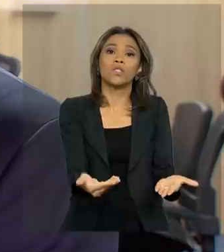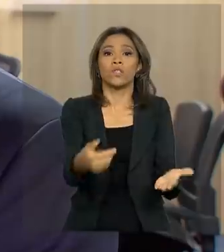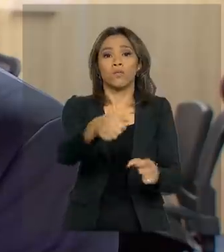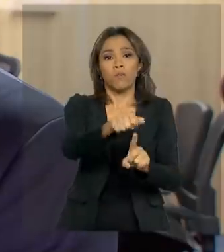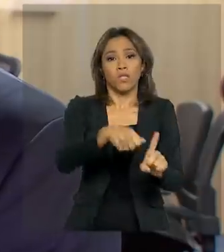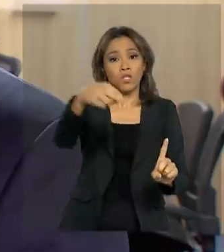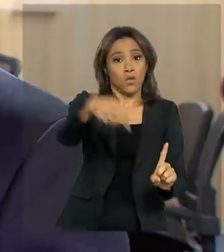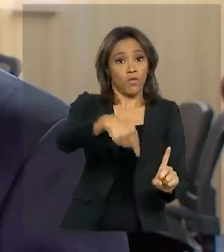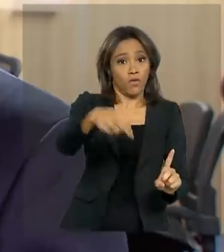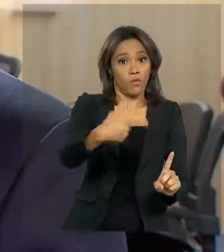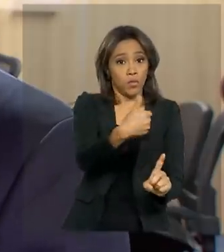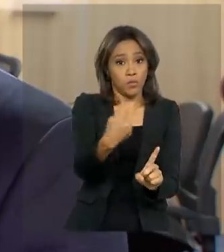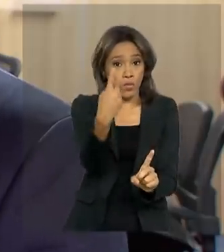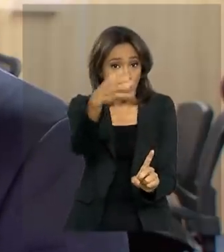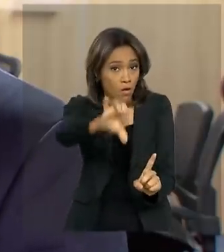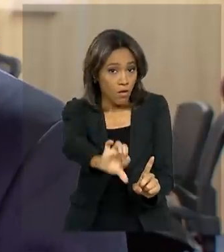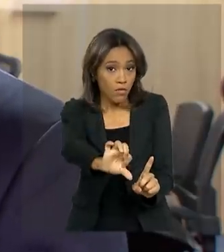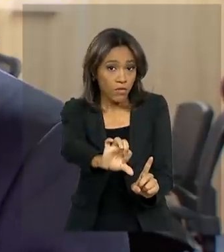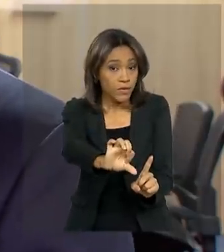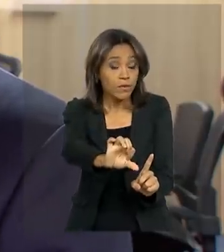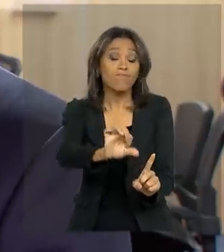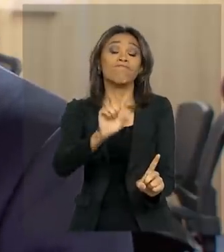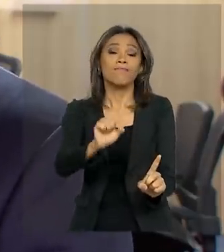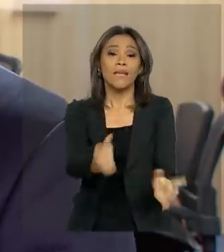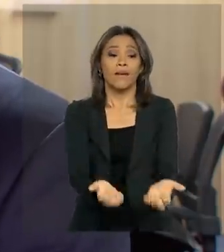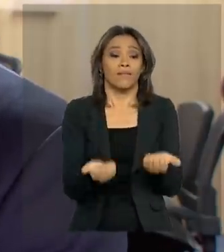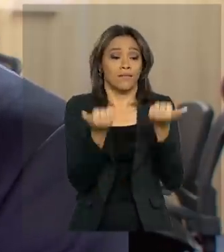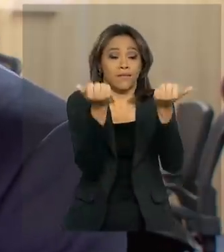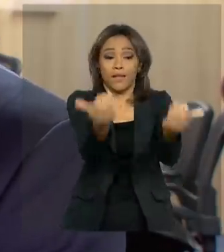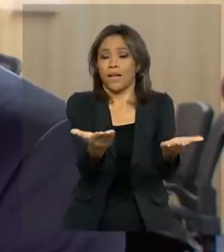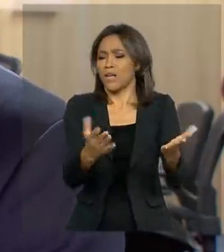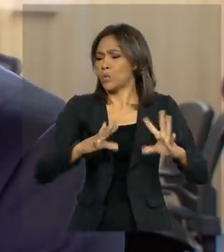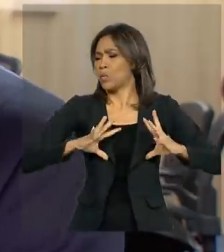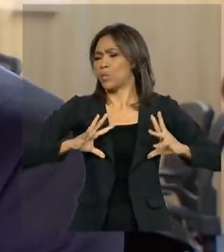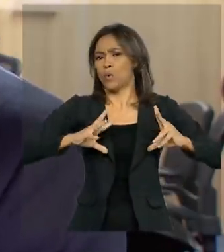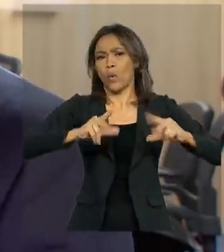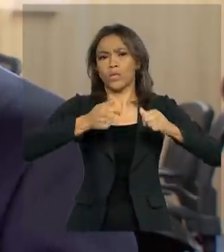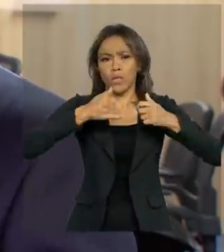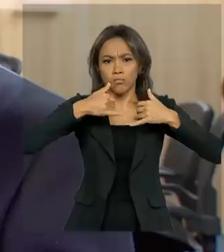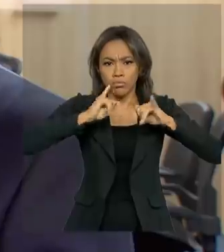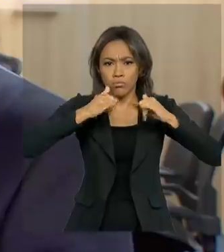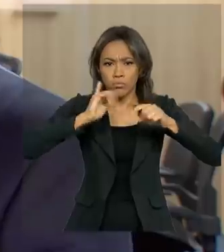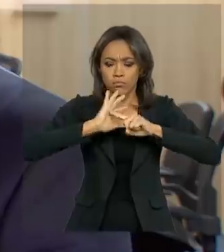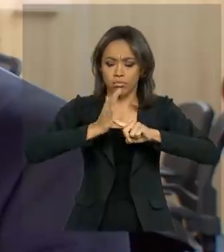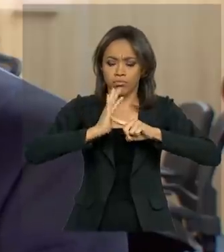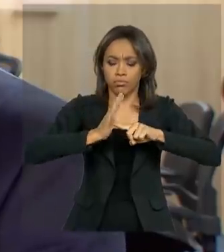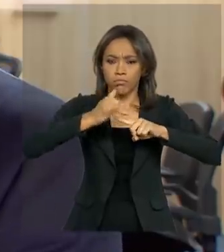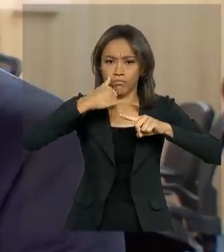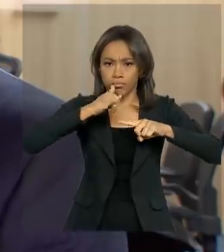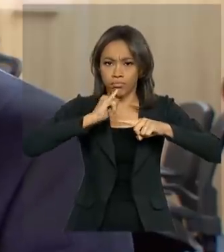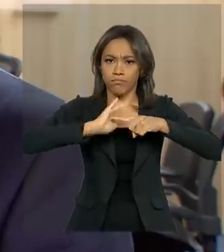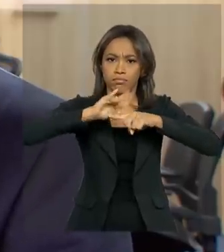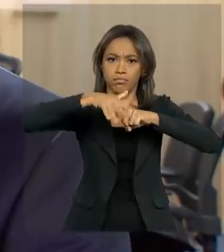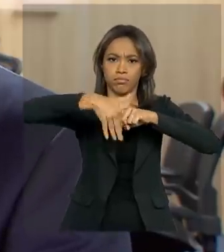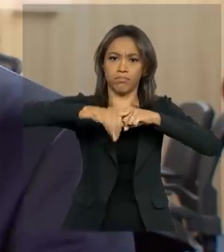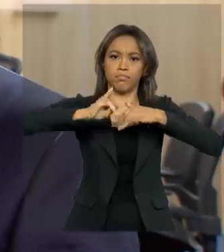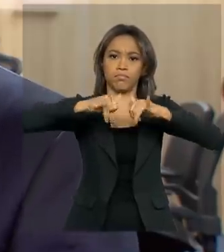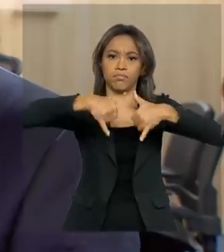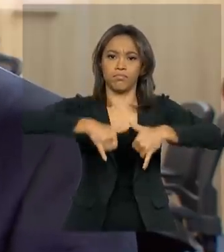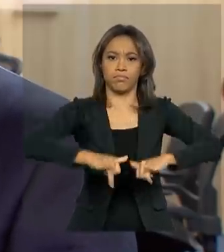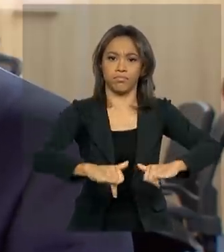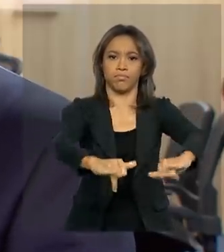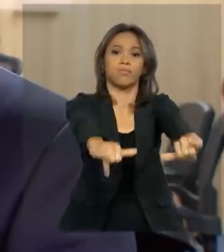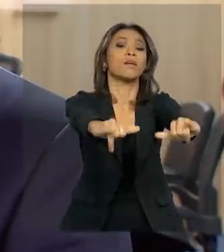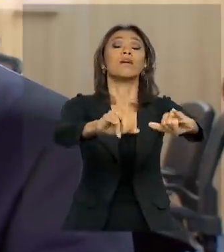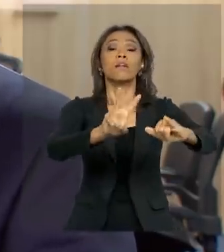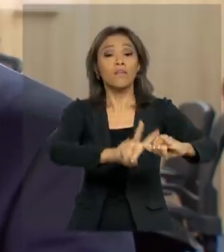2019, a gente está com a entrega de todas as turbinas da usina e o empreendimento que vai beneficiar a